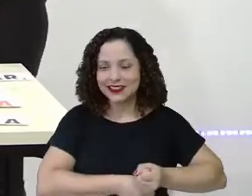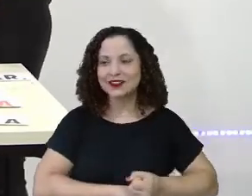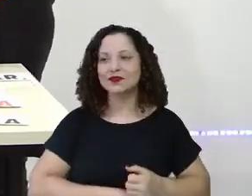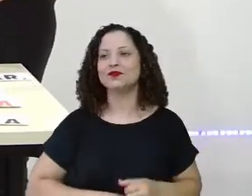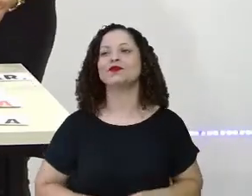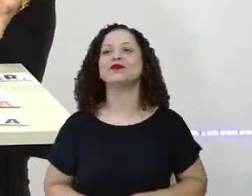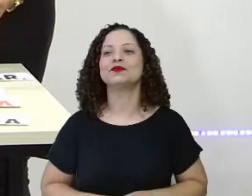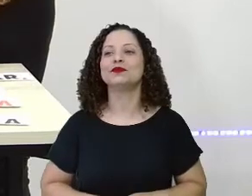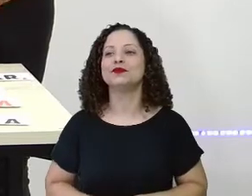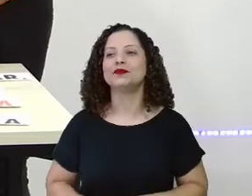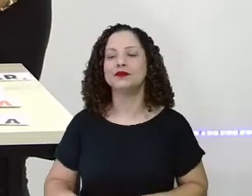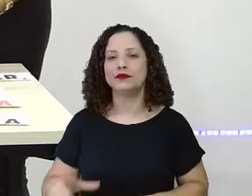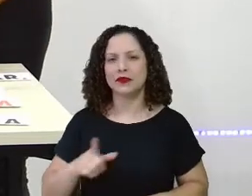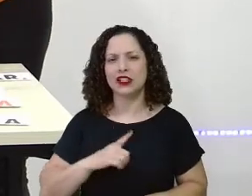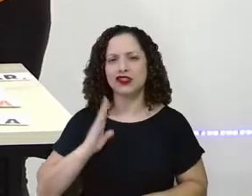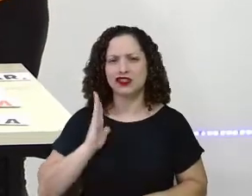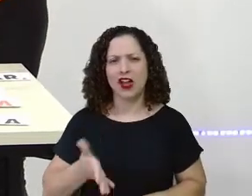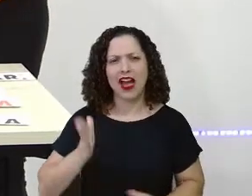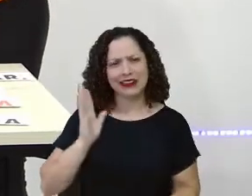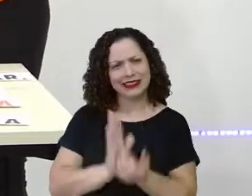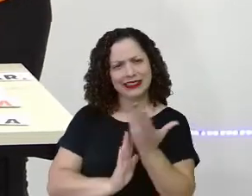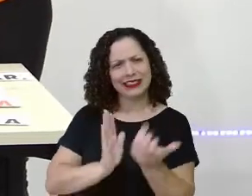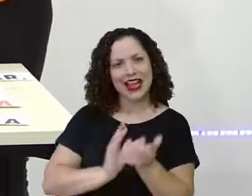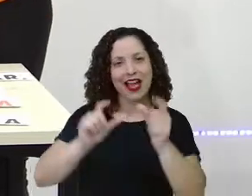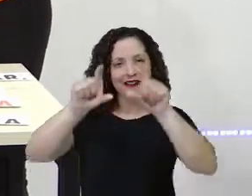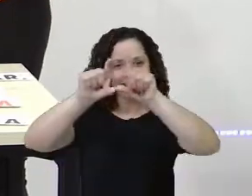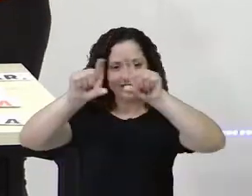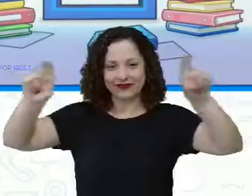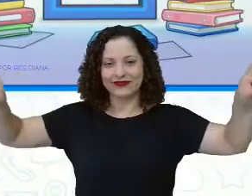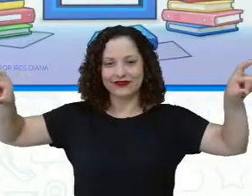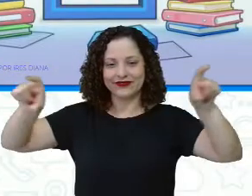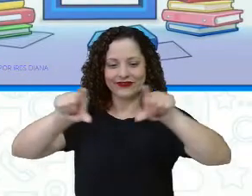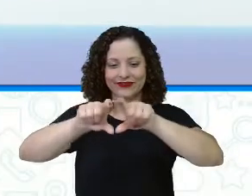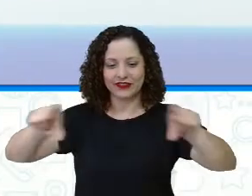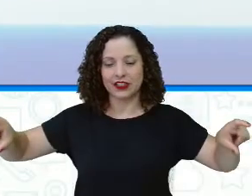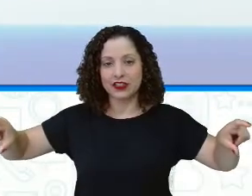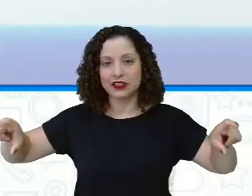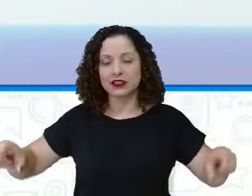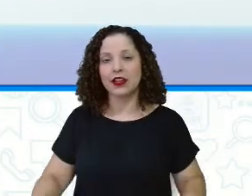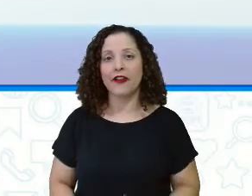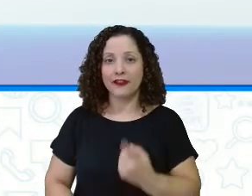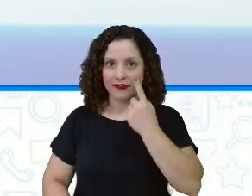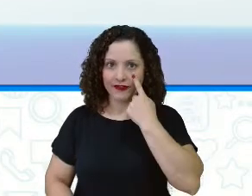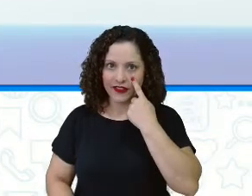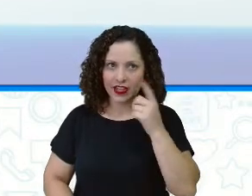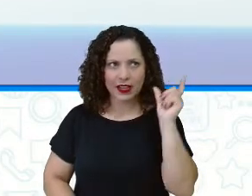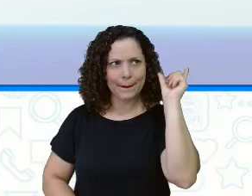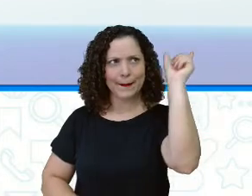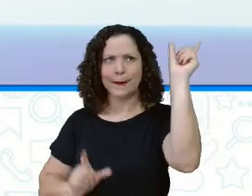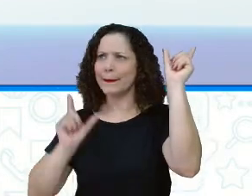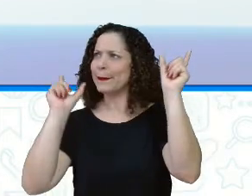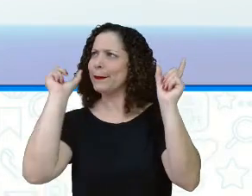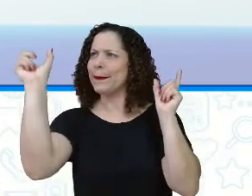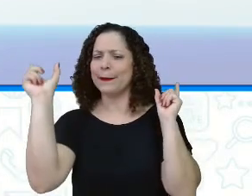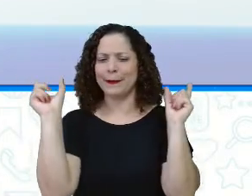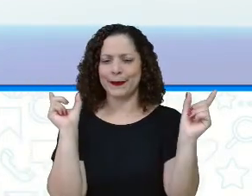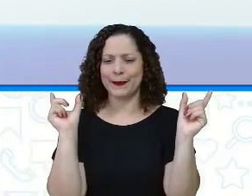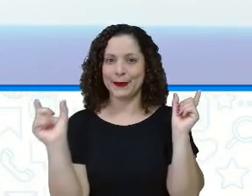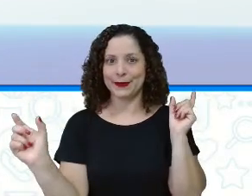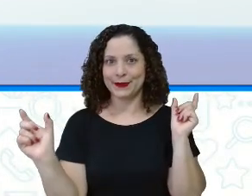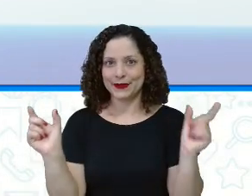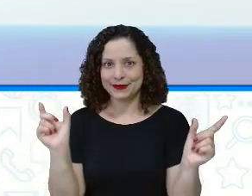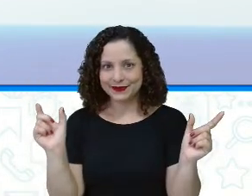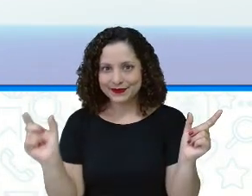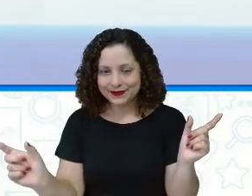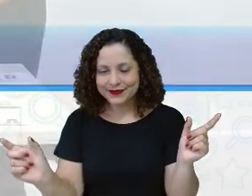escrevemos uma quadrinha aqui, pensando nas palavras, não é isso? Olhamos o texto fatiado, né? Hoje a gente não usou alfabeto